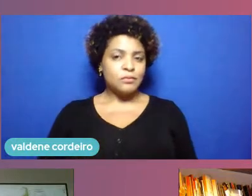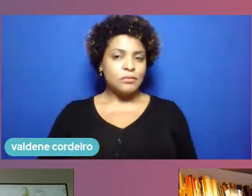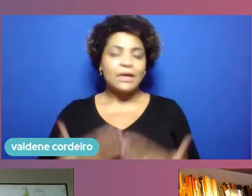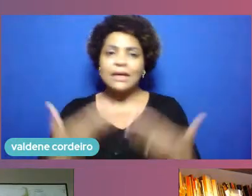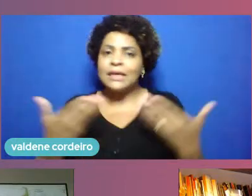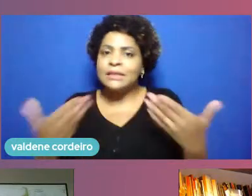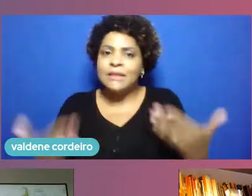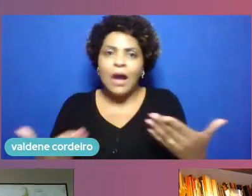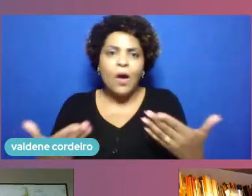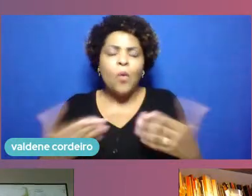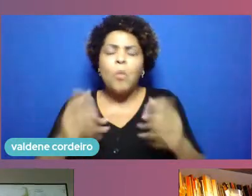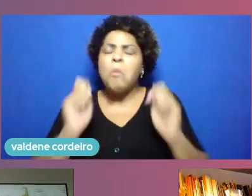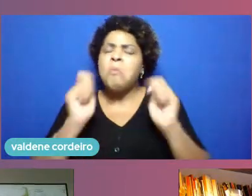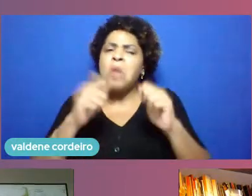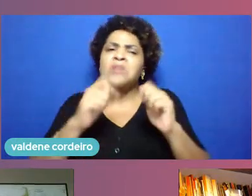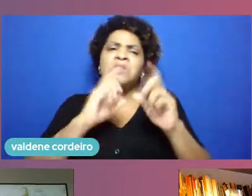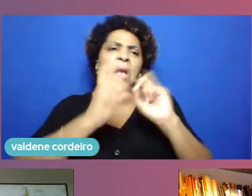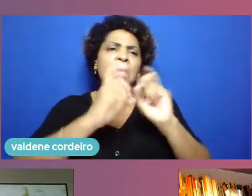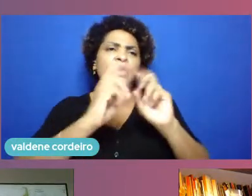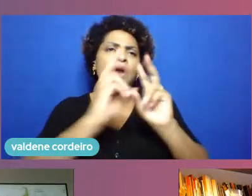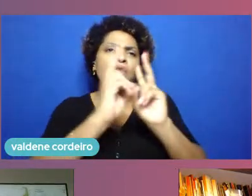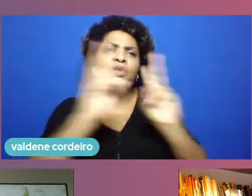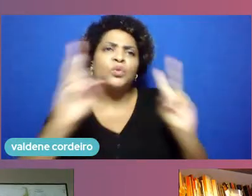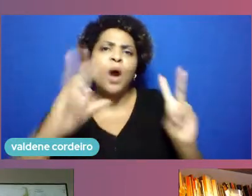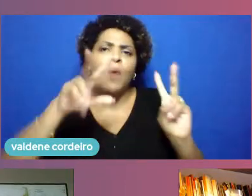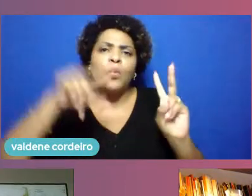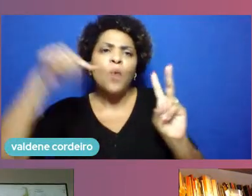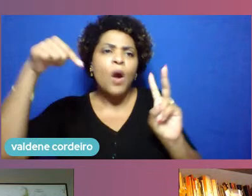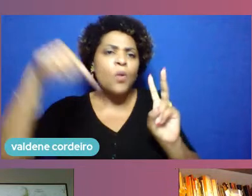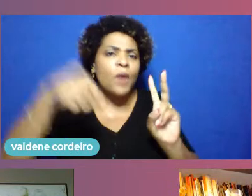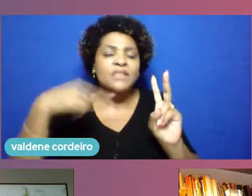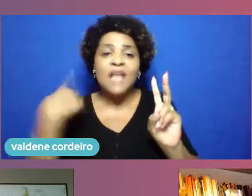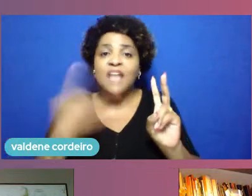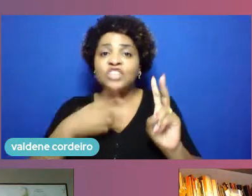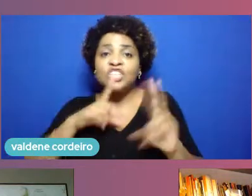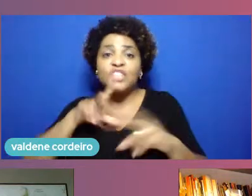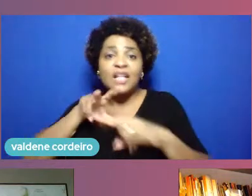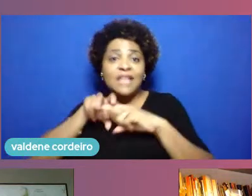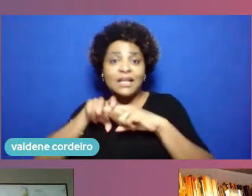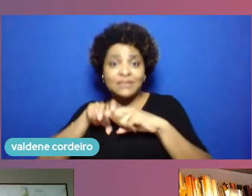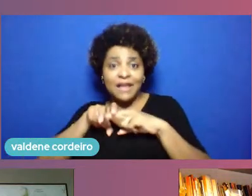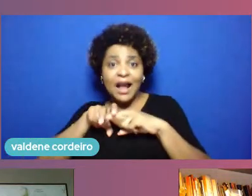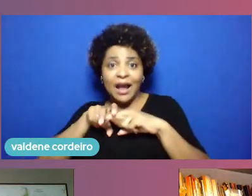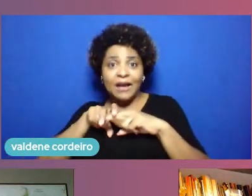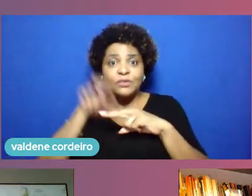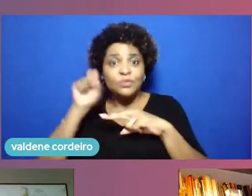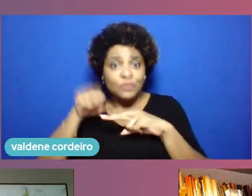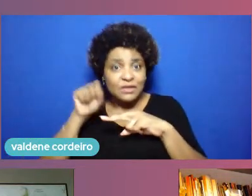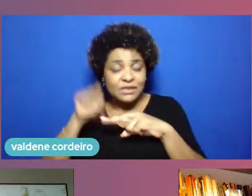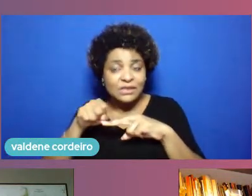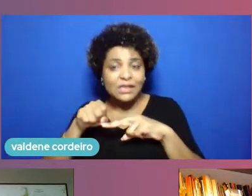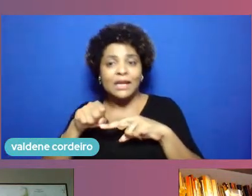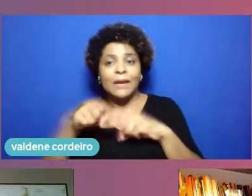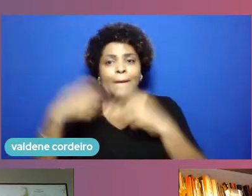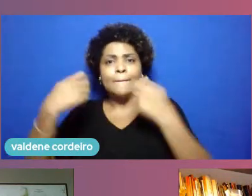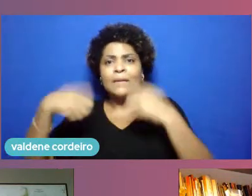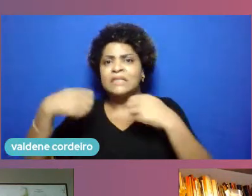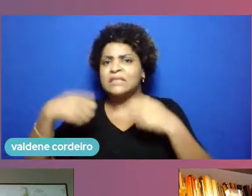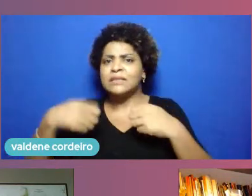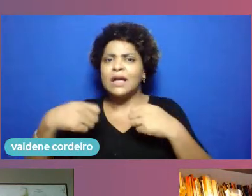virtualizada remota como essa aqui a gente está sentado em algum lugar submetido a condições de frio ou calor